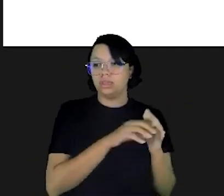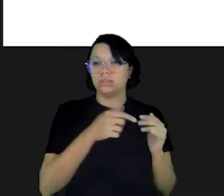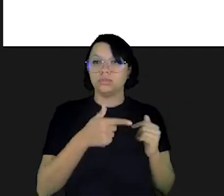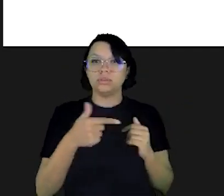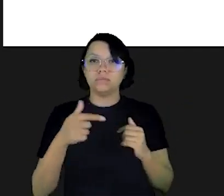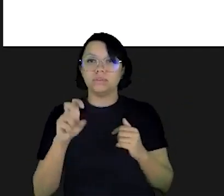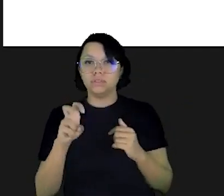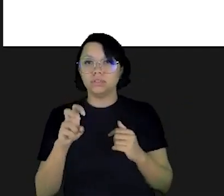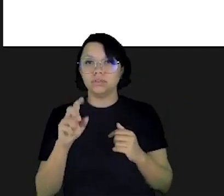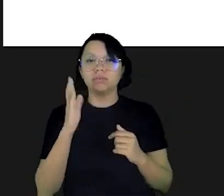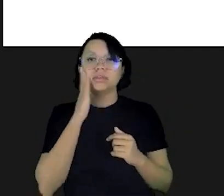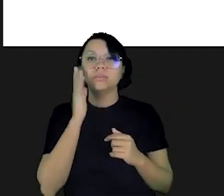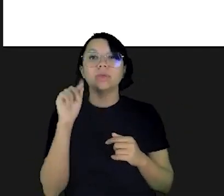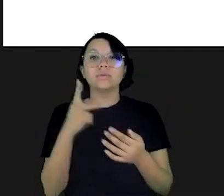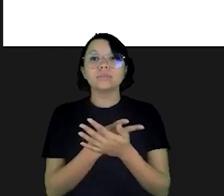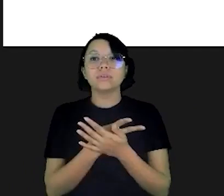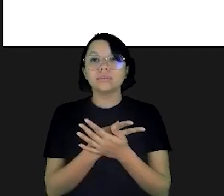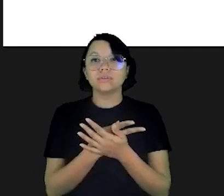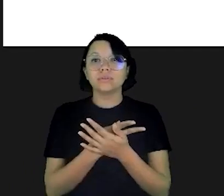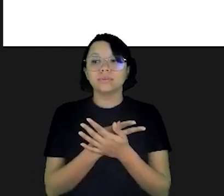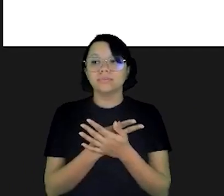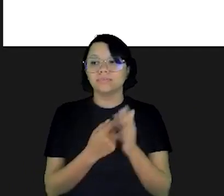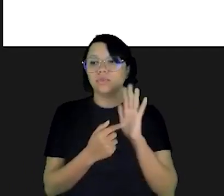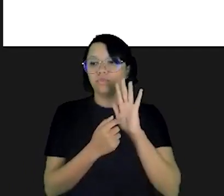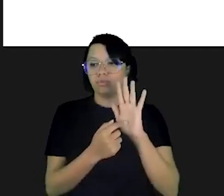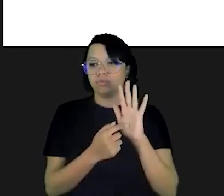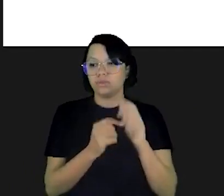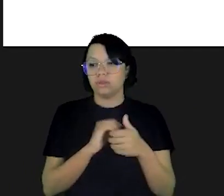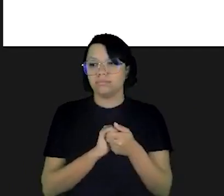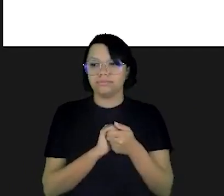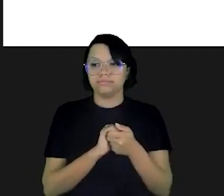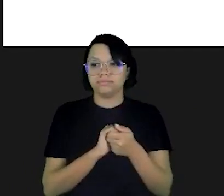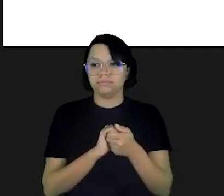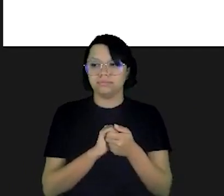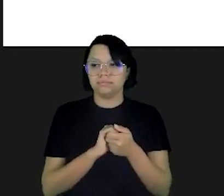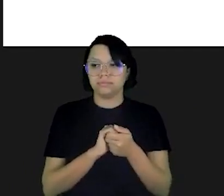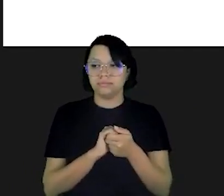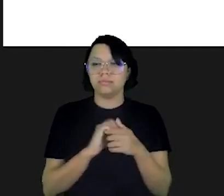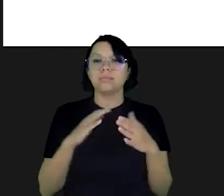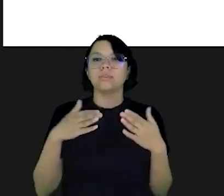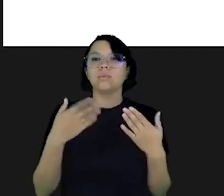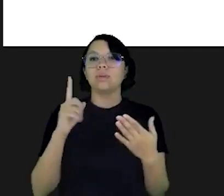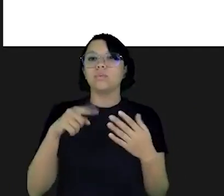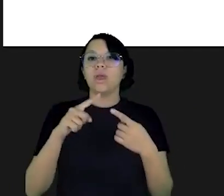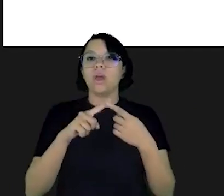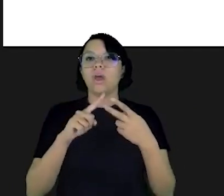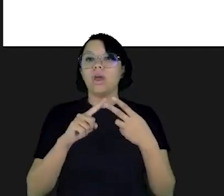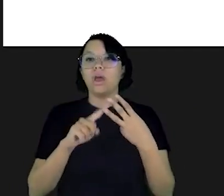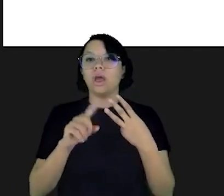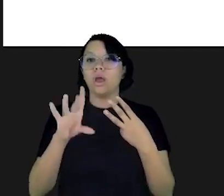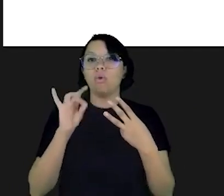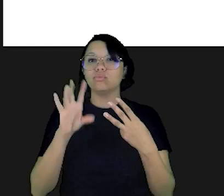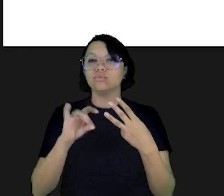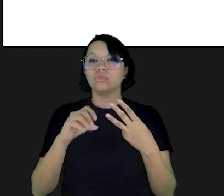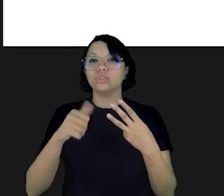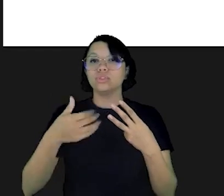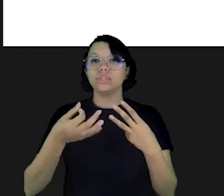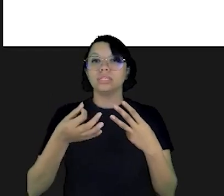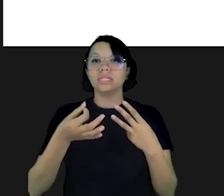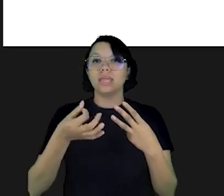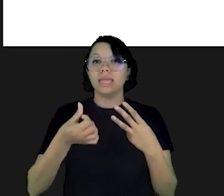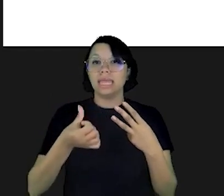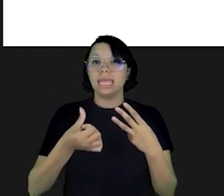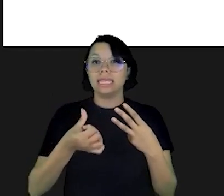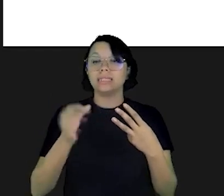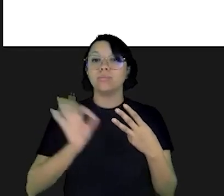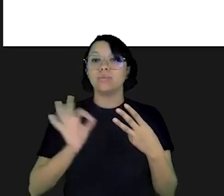não tem aqui só a opção da impressa sabem o que aconteceu? mostro aqui para vocês quando